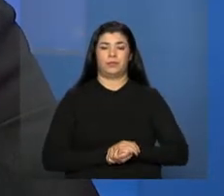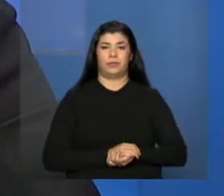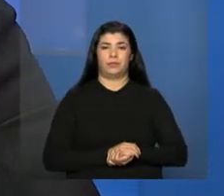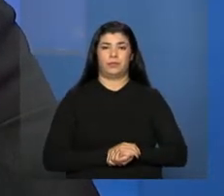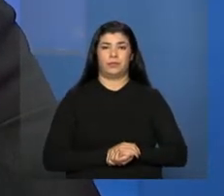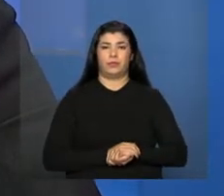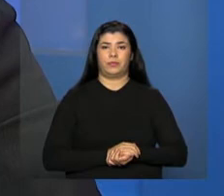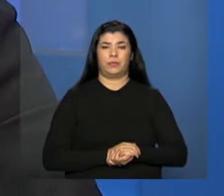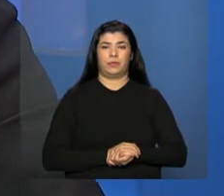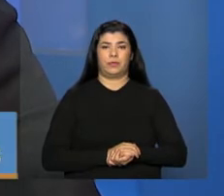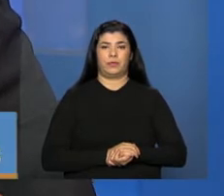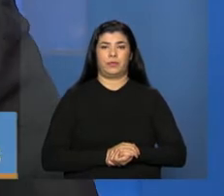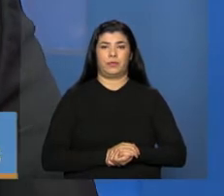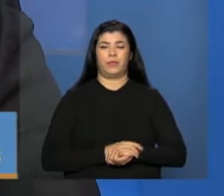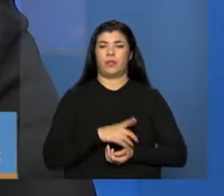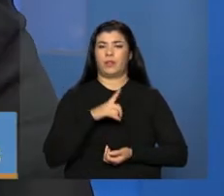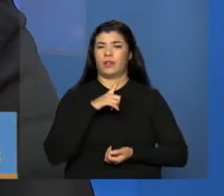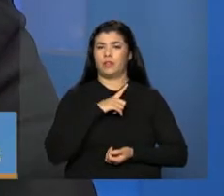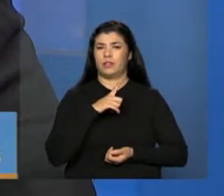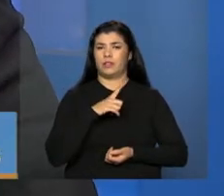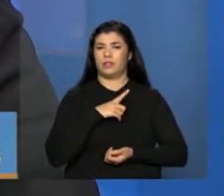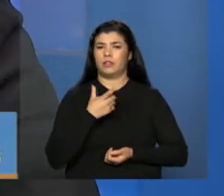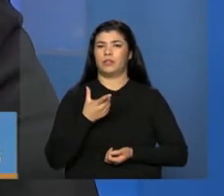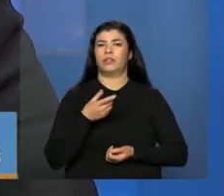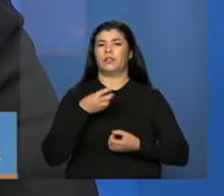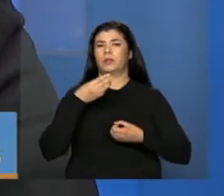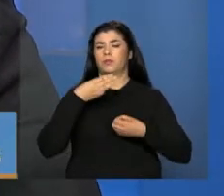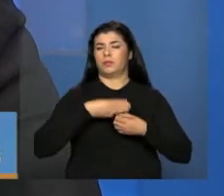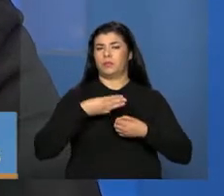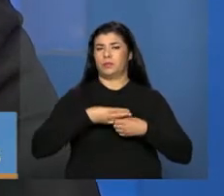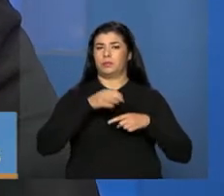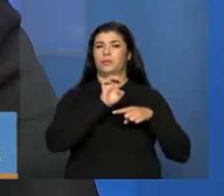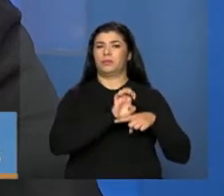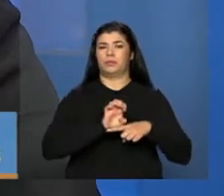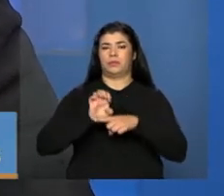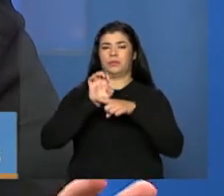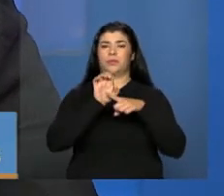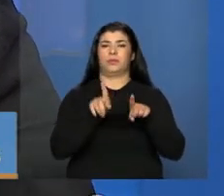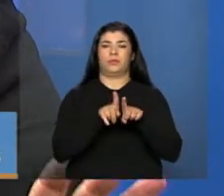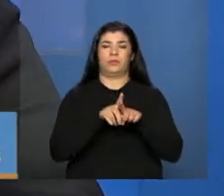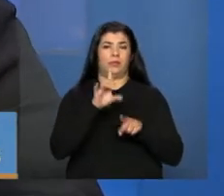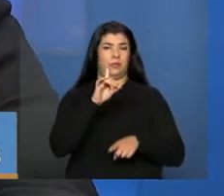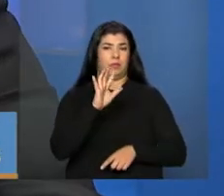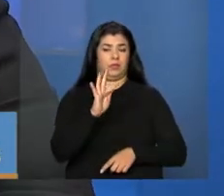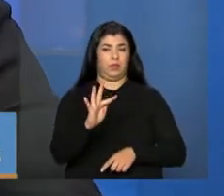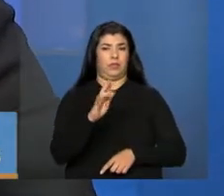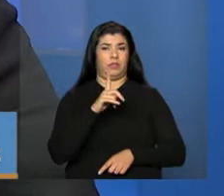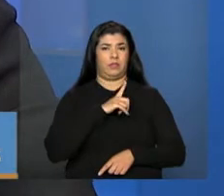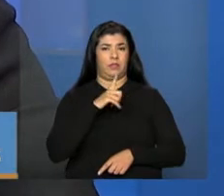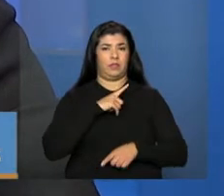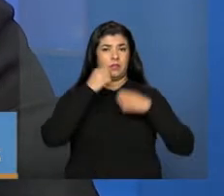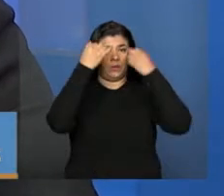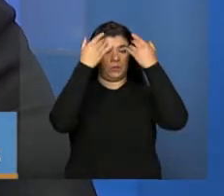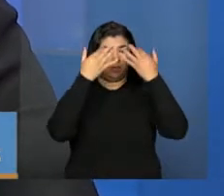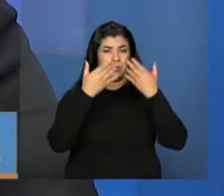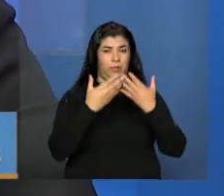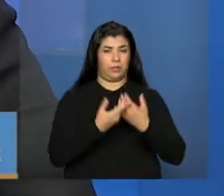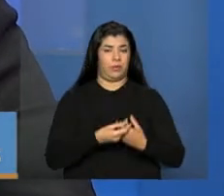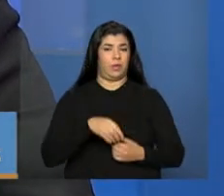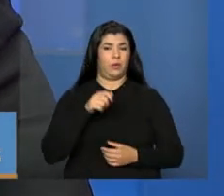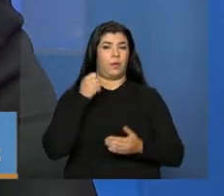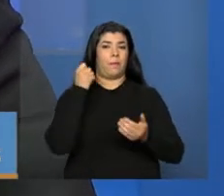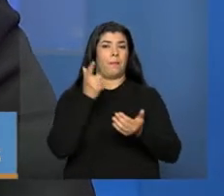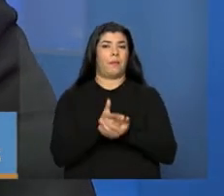o é que tantos municípios, estados e DF, eles têm que ter em mente que, quando estamos falando de remuneração do servidor